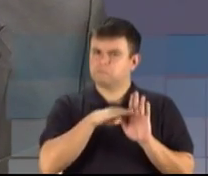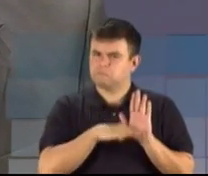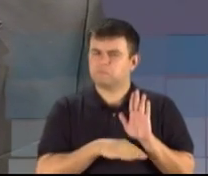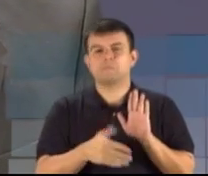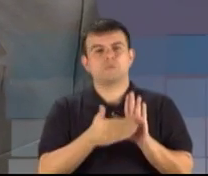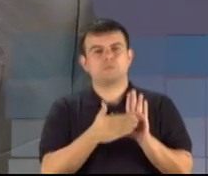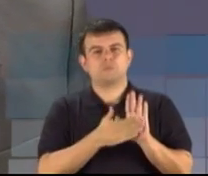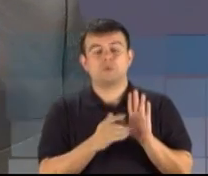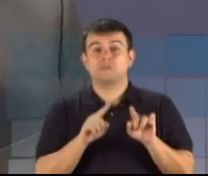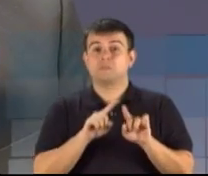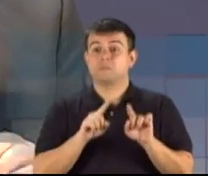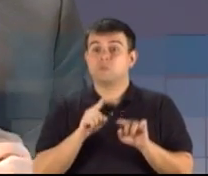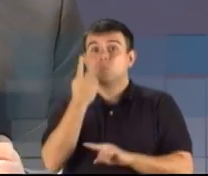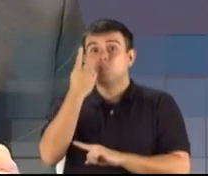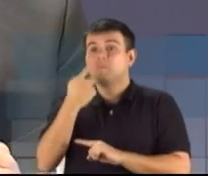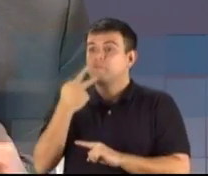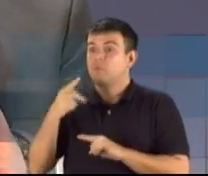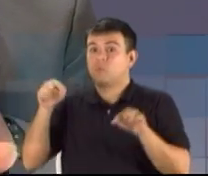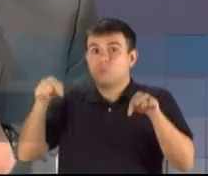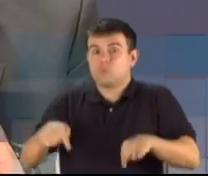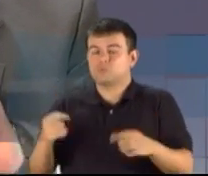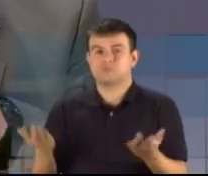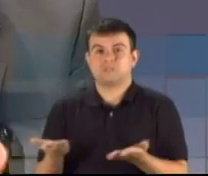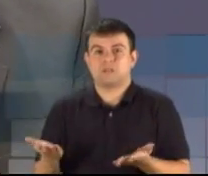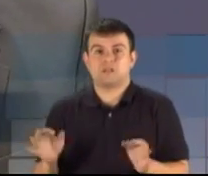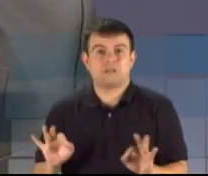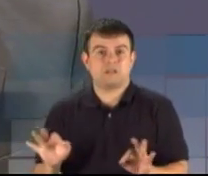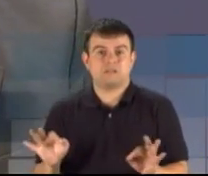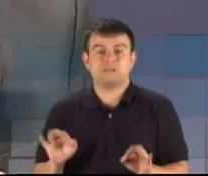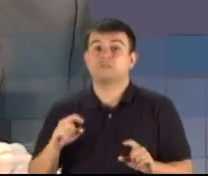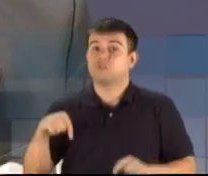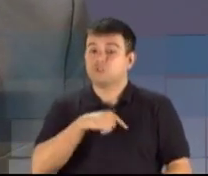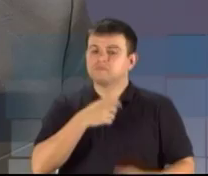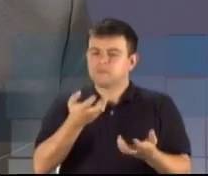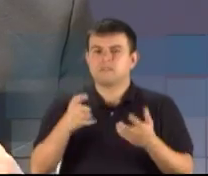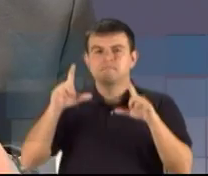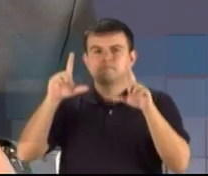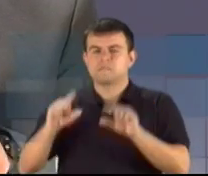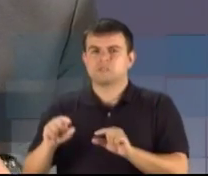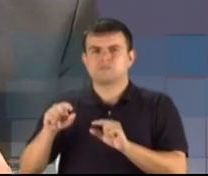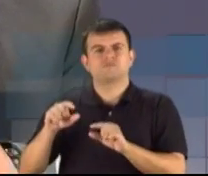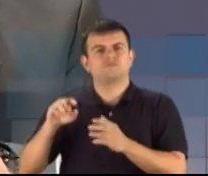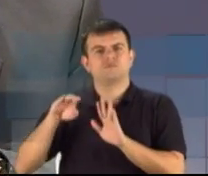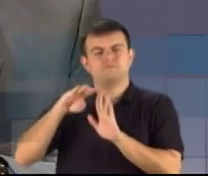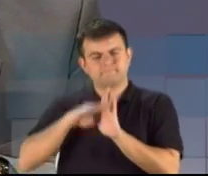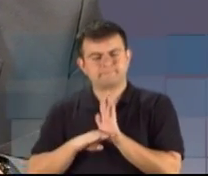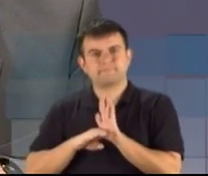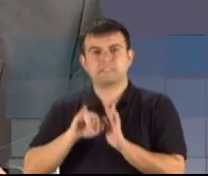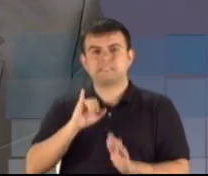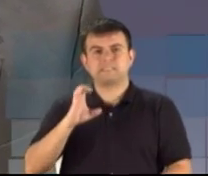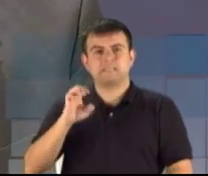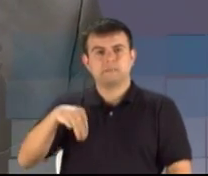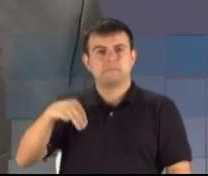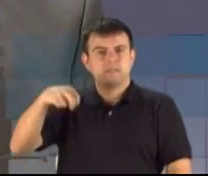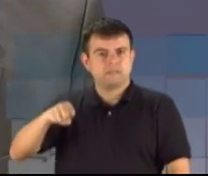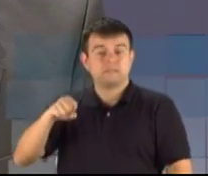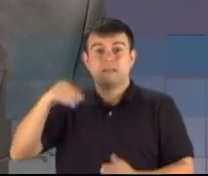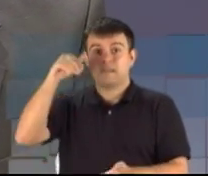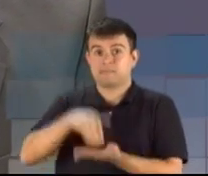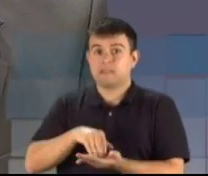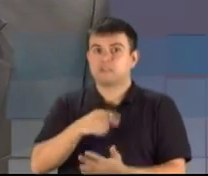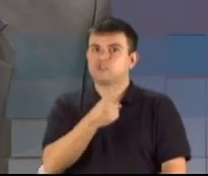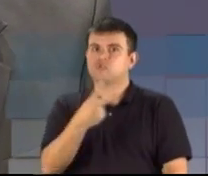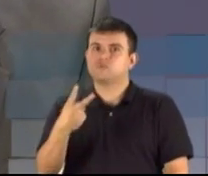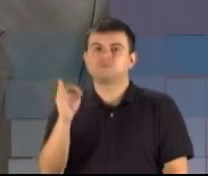assunto. Nós queremos gradativamente reduzir o ICMS do Estado até chegar a 12% para que o